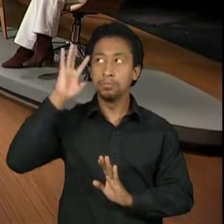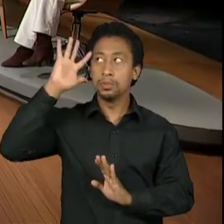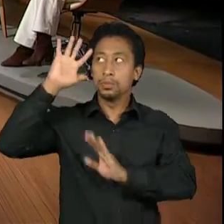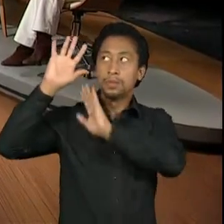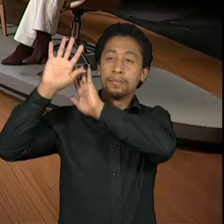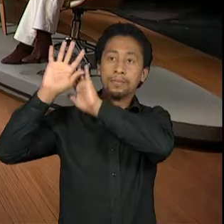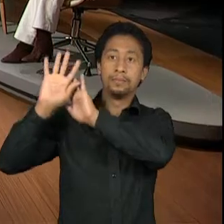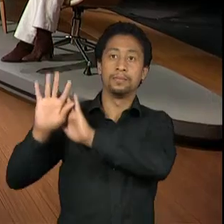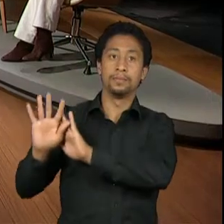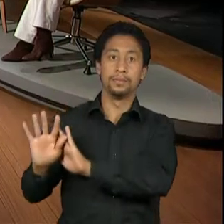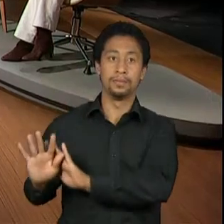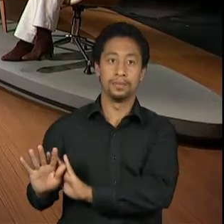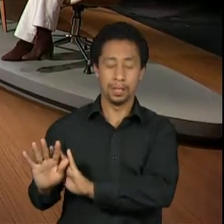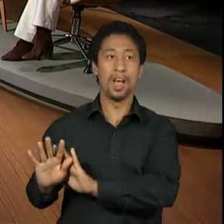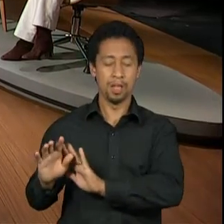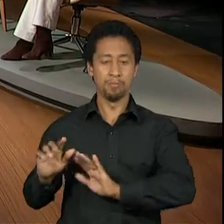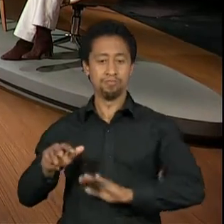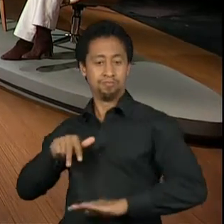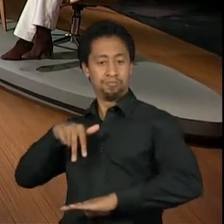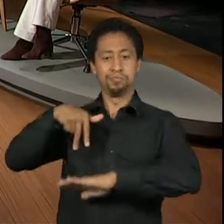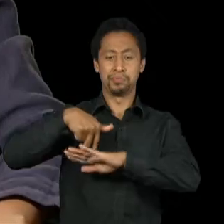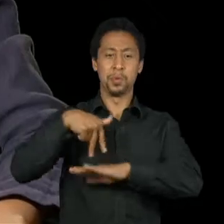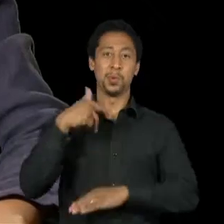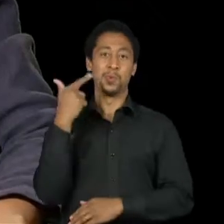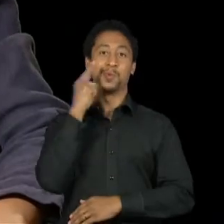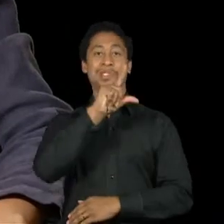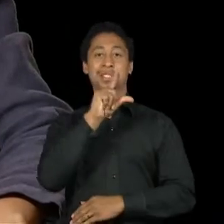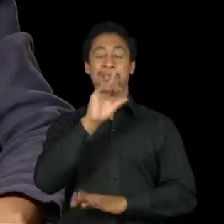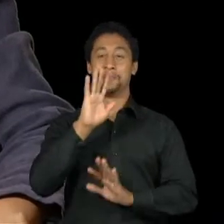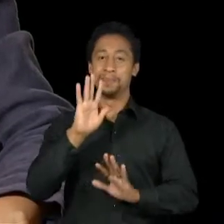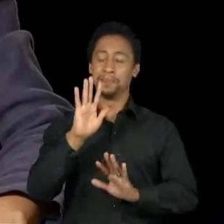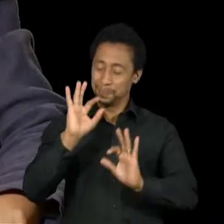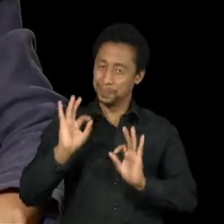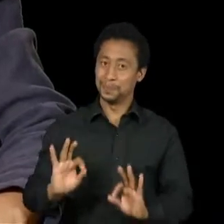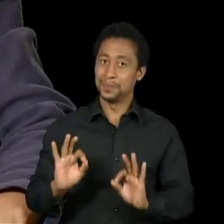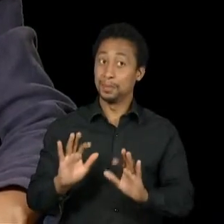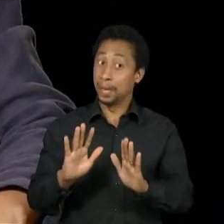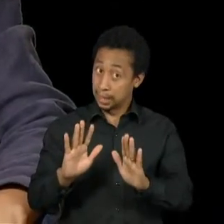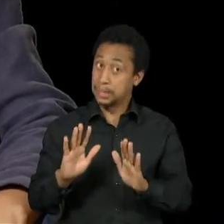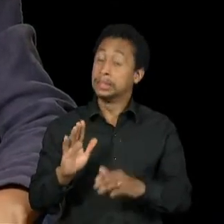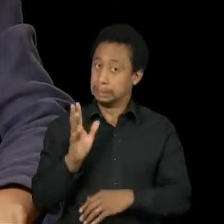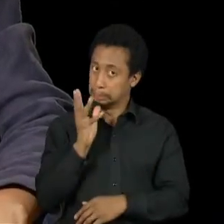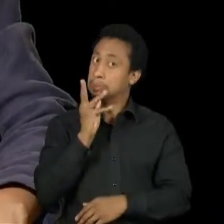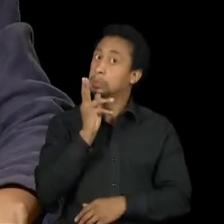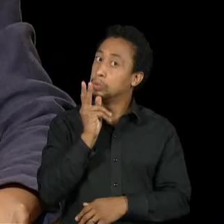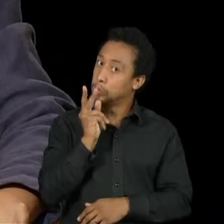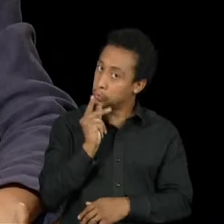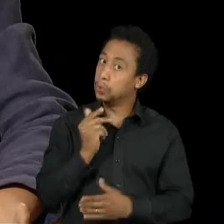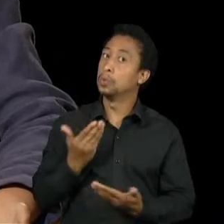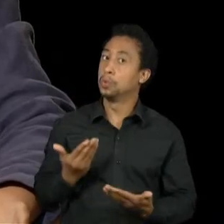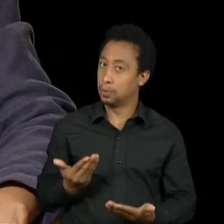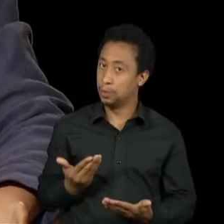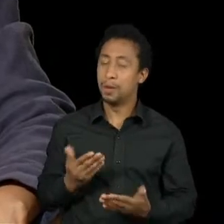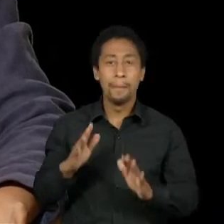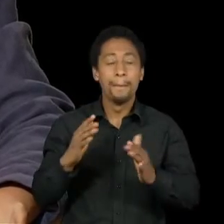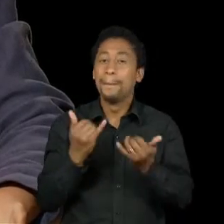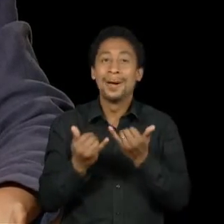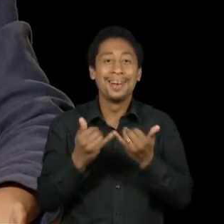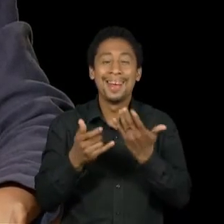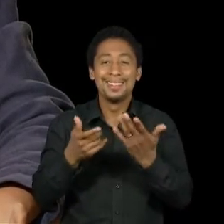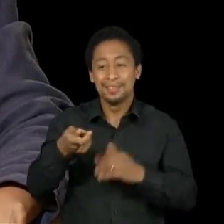aí a ficha inteira caiu. Mas até ali, mas foi uma coisa assim, um interruptor mesmo.